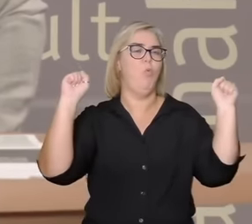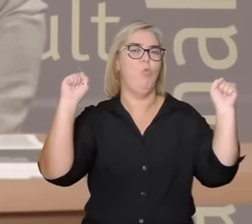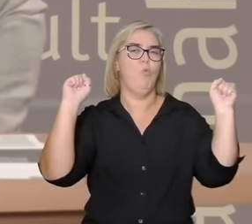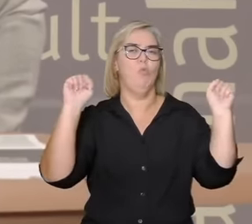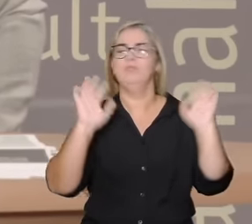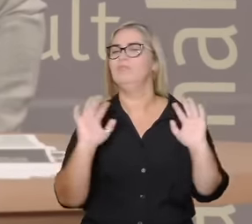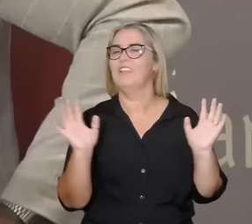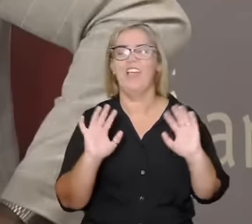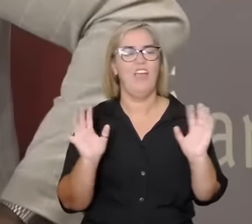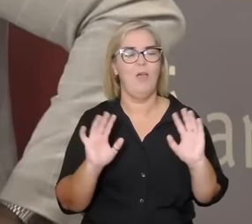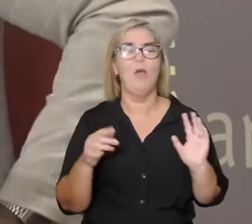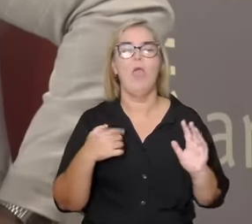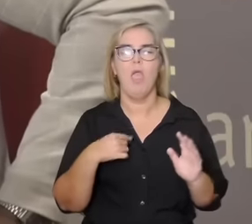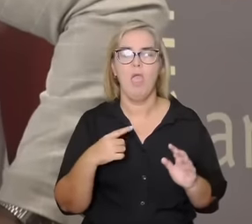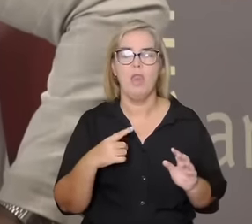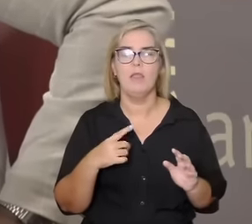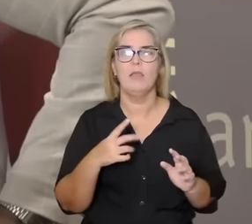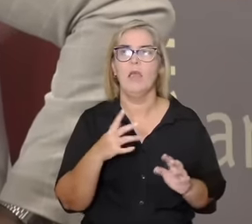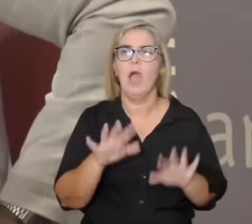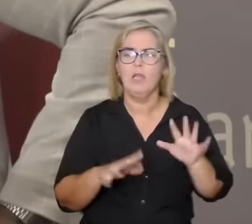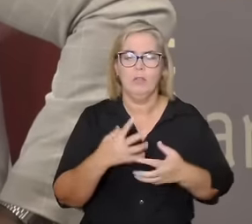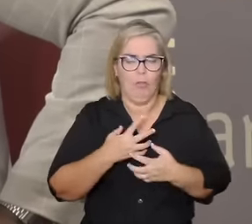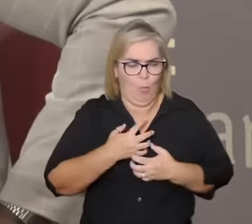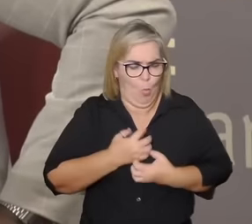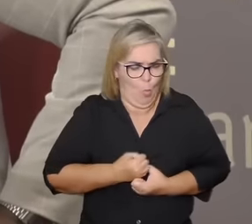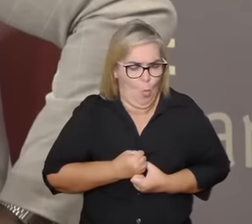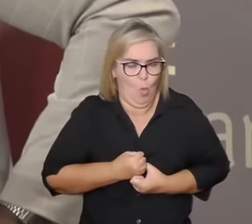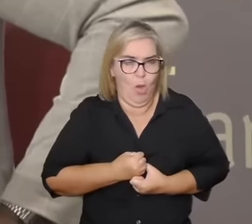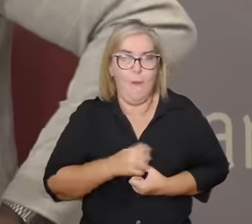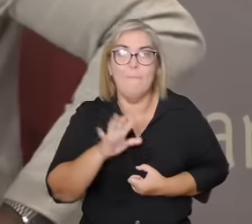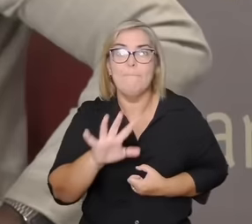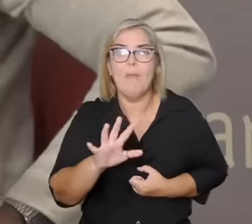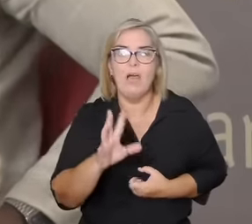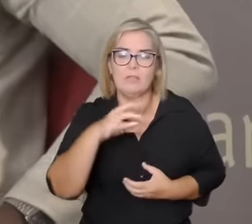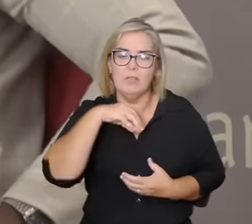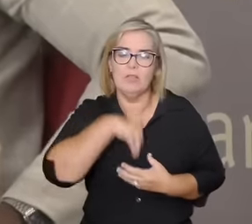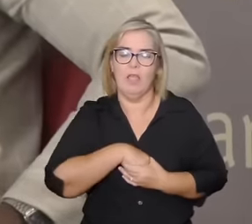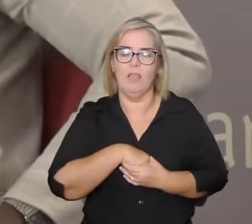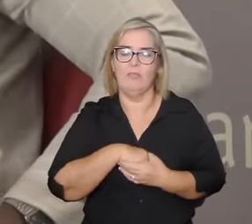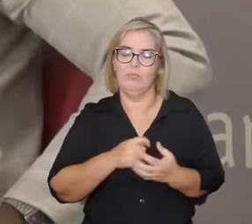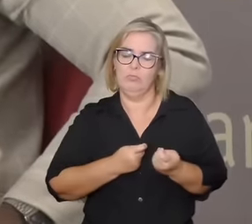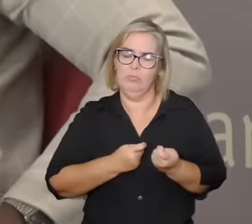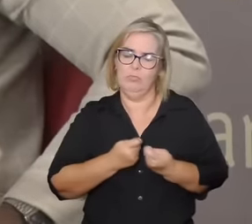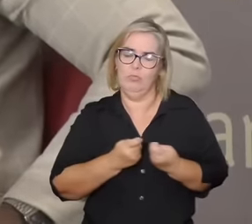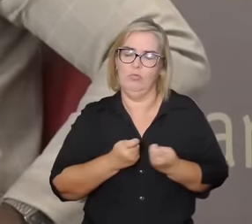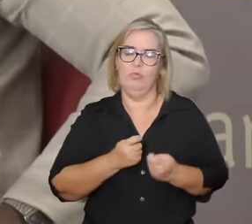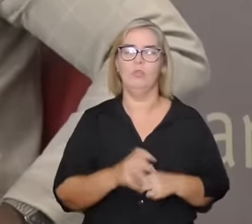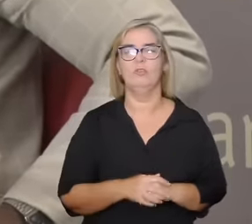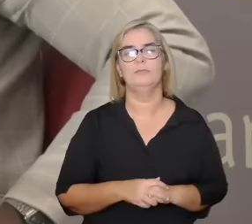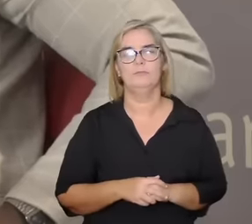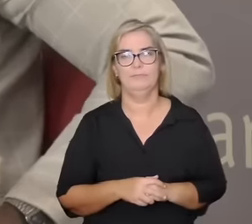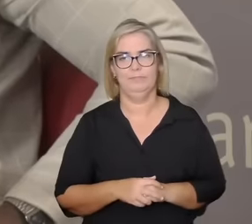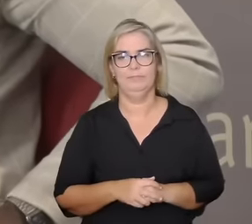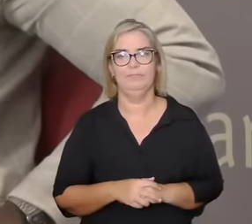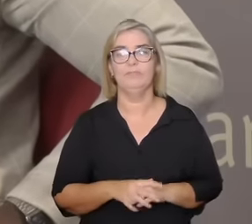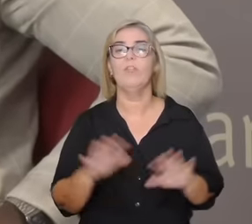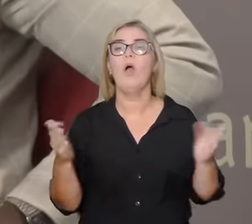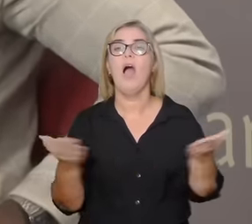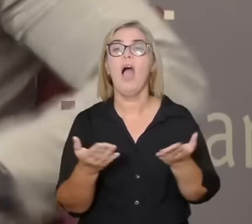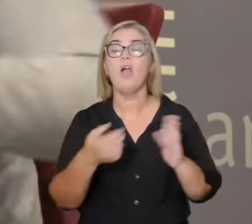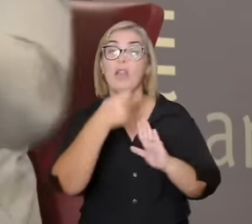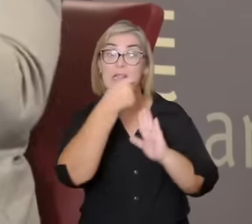ele vai lidar com a frustração de uma outra maneira ok então vamos nesse curso pedir para Kiko